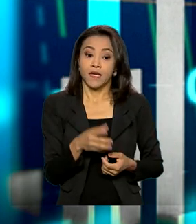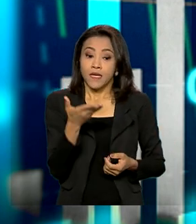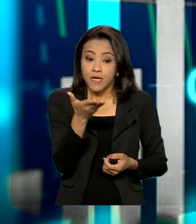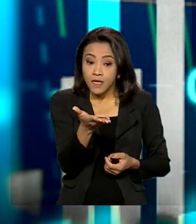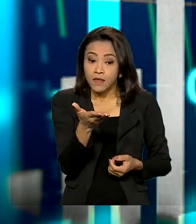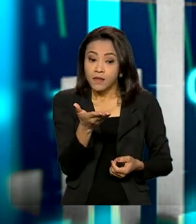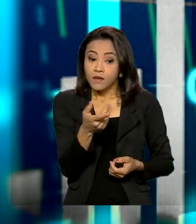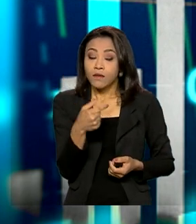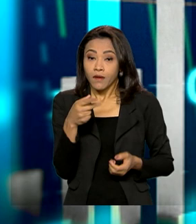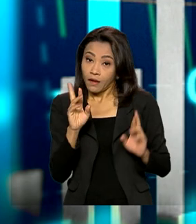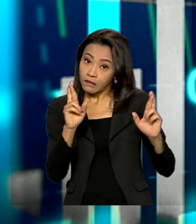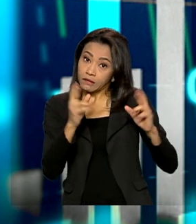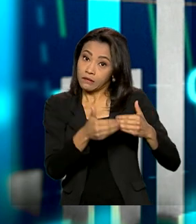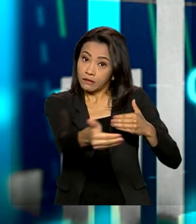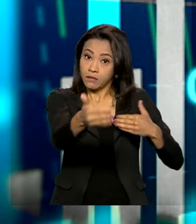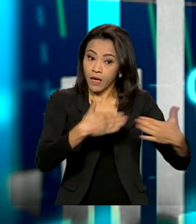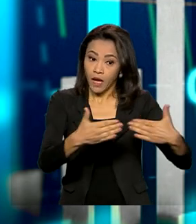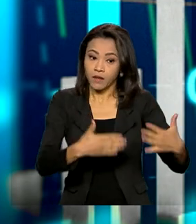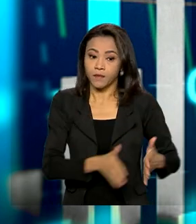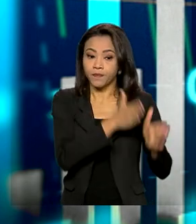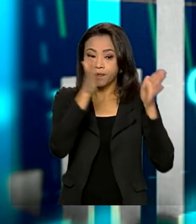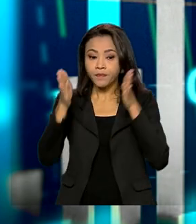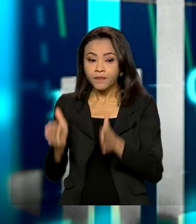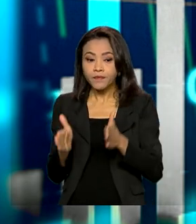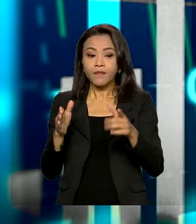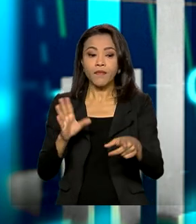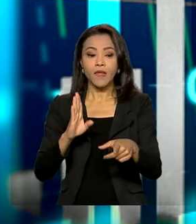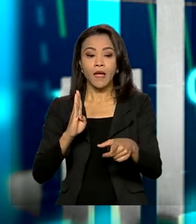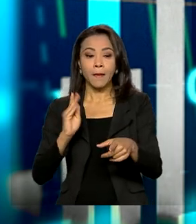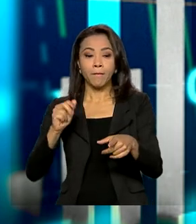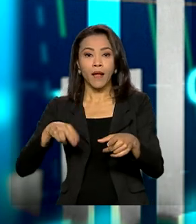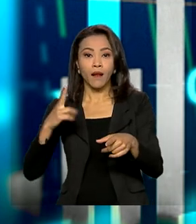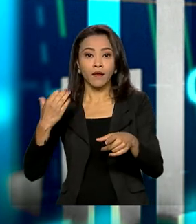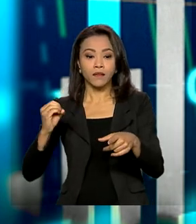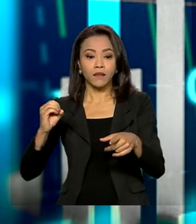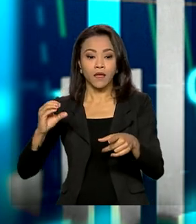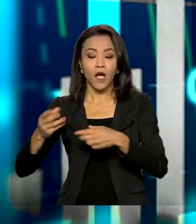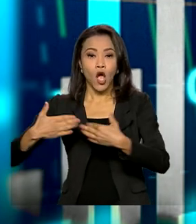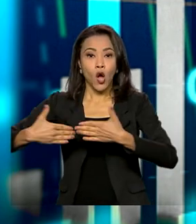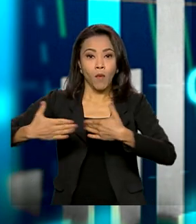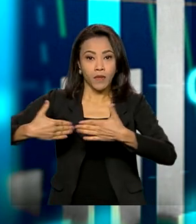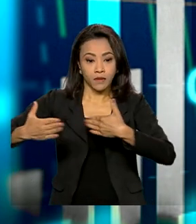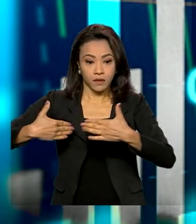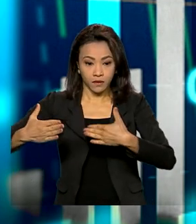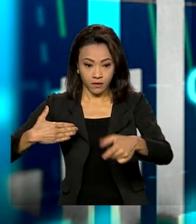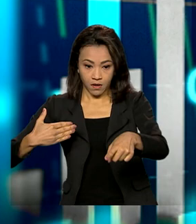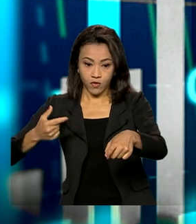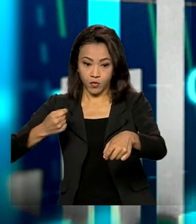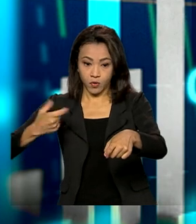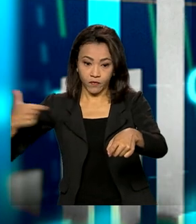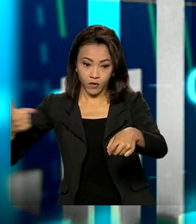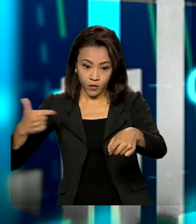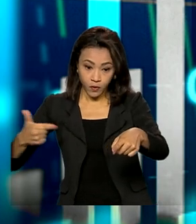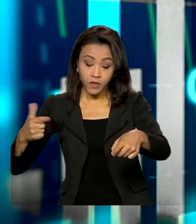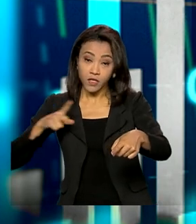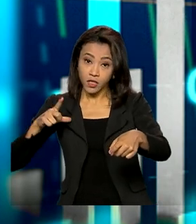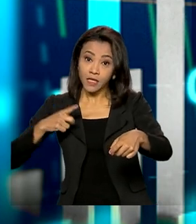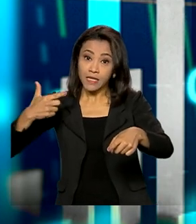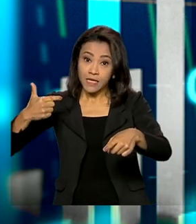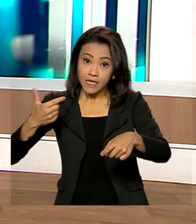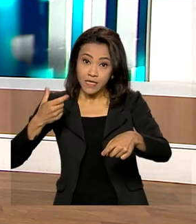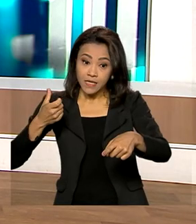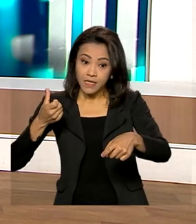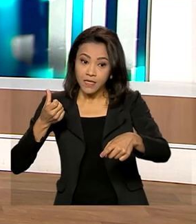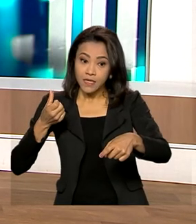como expectativa do mercado. Já em relação à balança comercial, na semana passada, havia uma expectativa de um superávit de 66